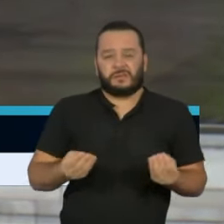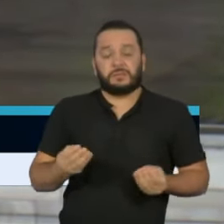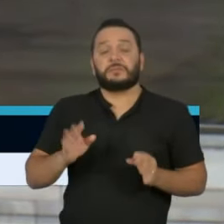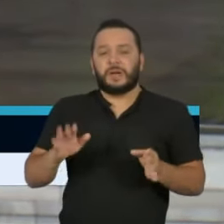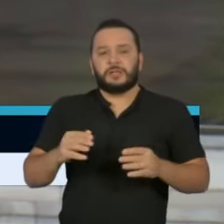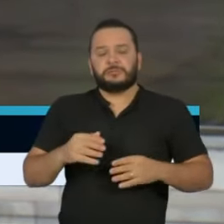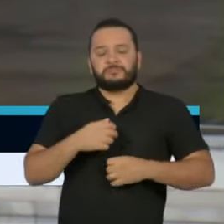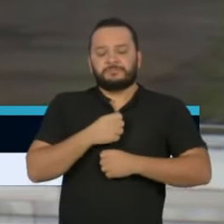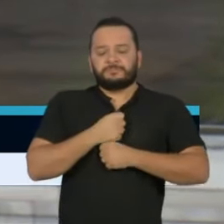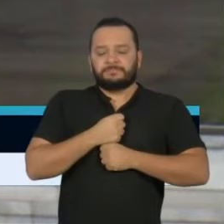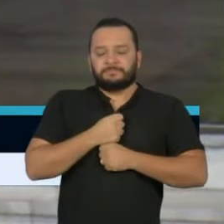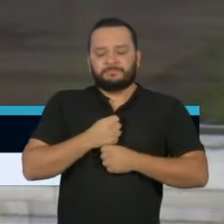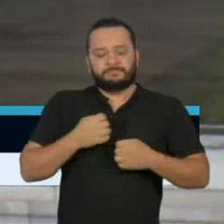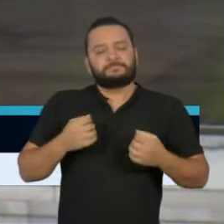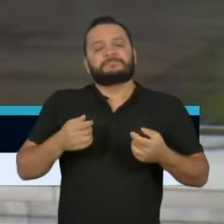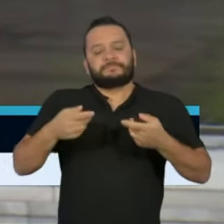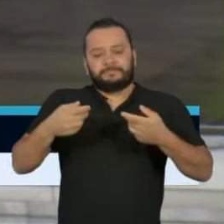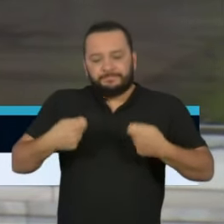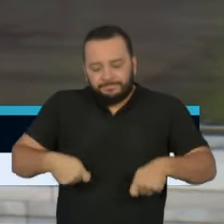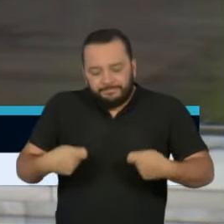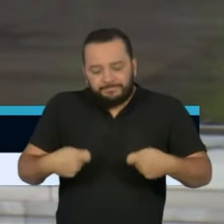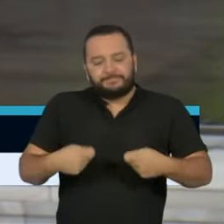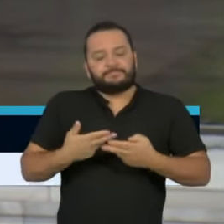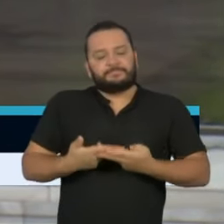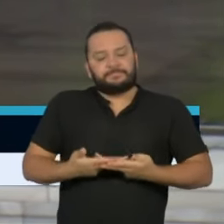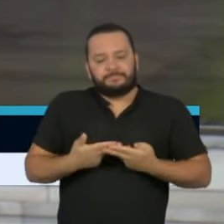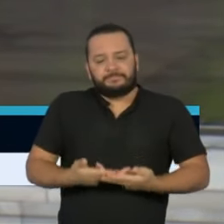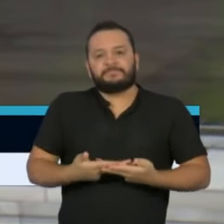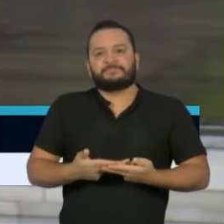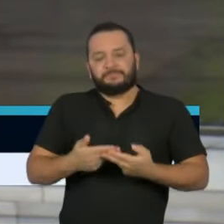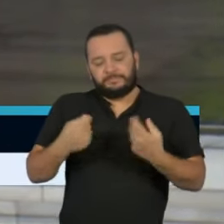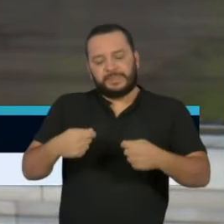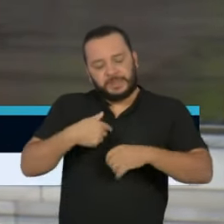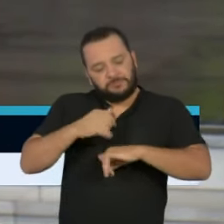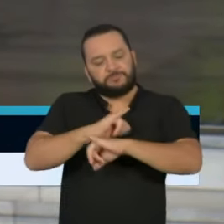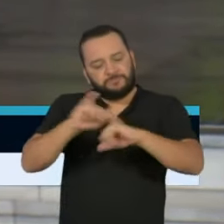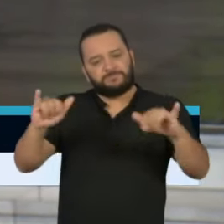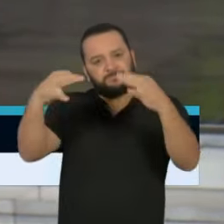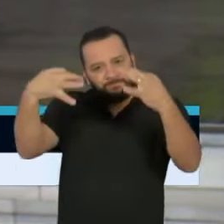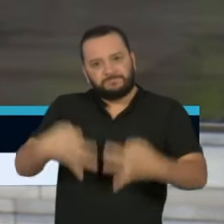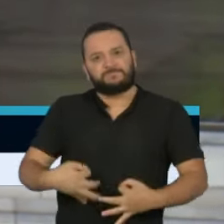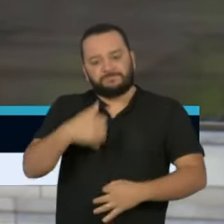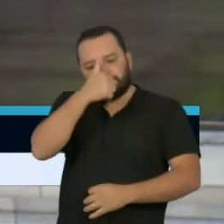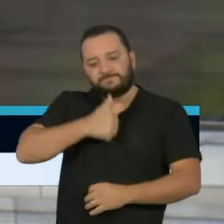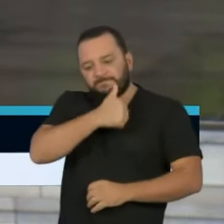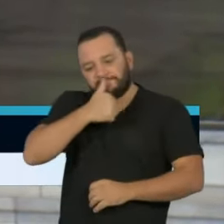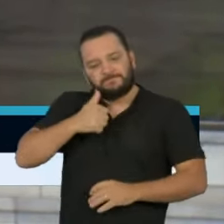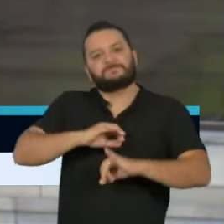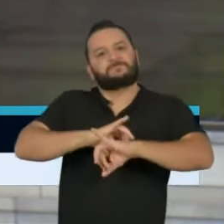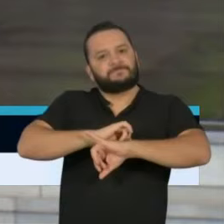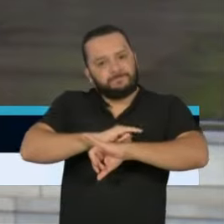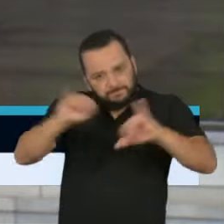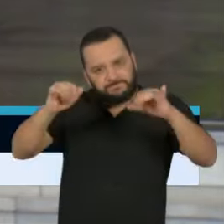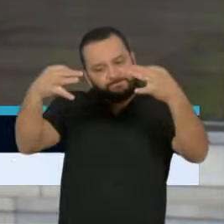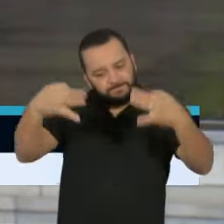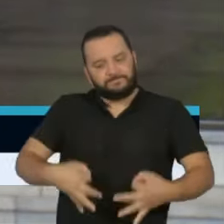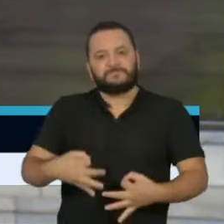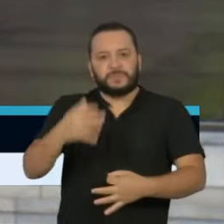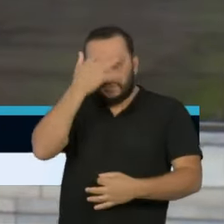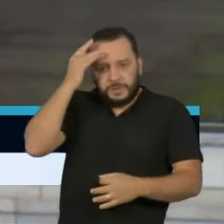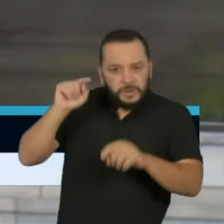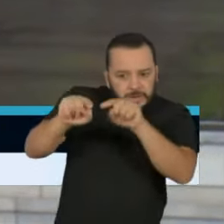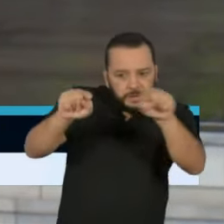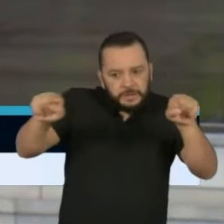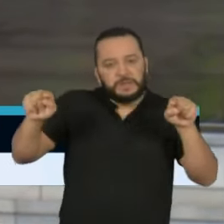equilíbrio e a determinação para que a notícia correta chegue até o seu ouvinte, o seu telespectador, o seu